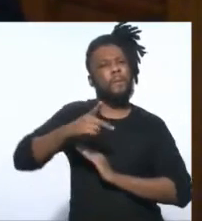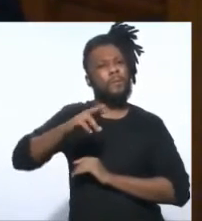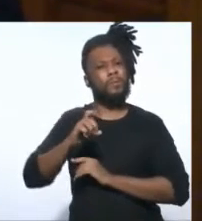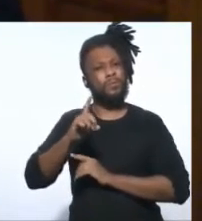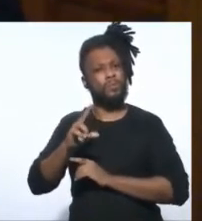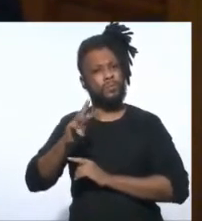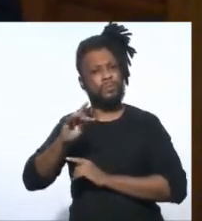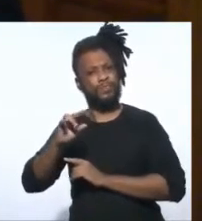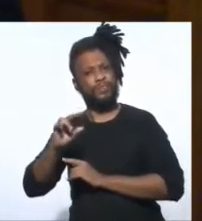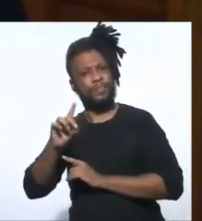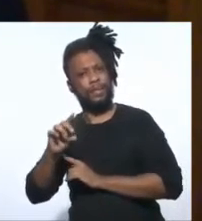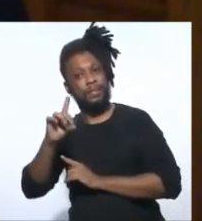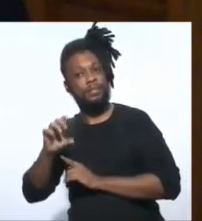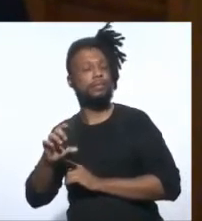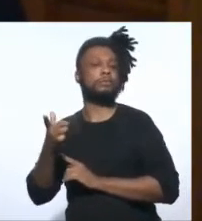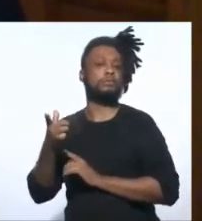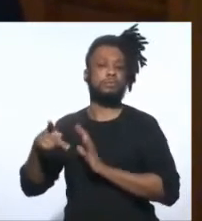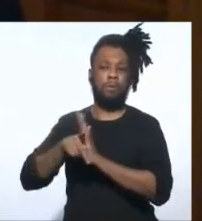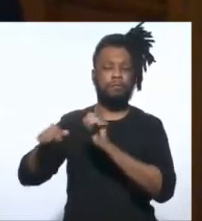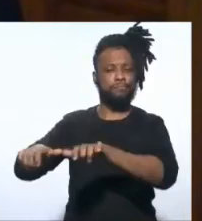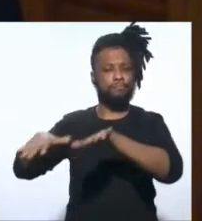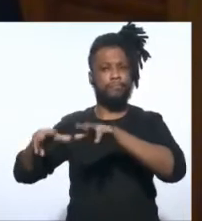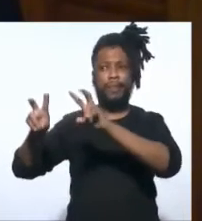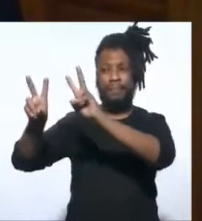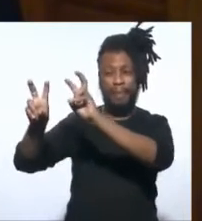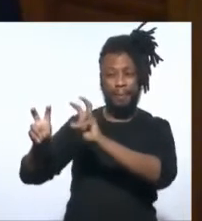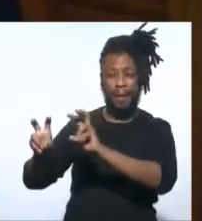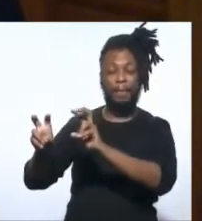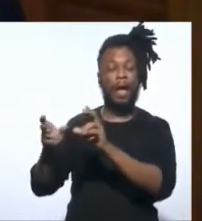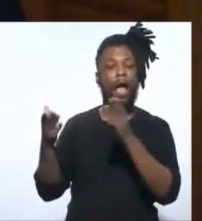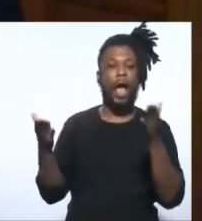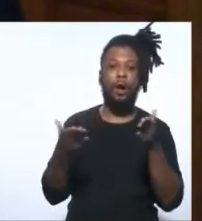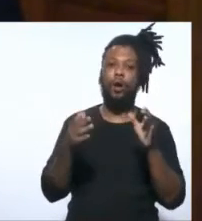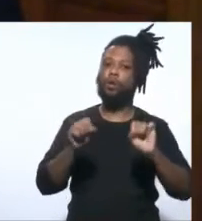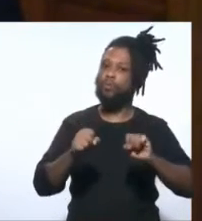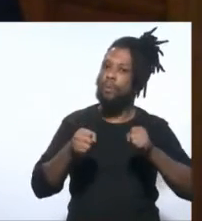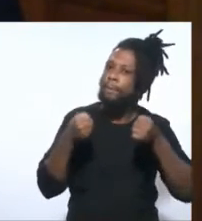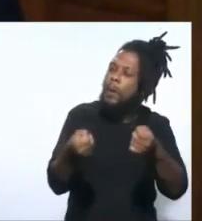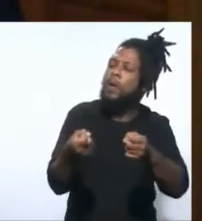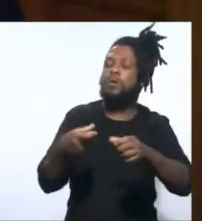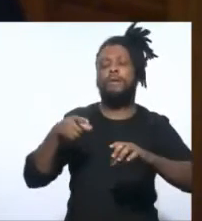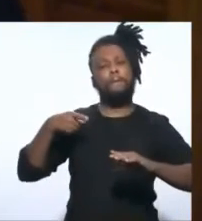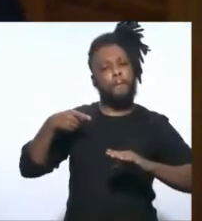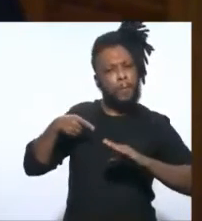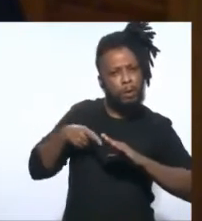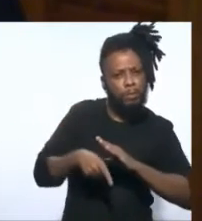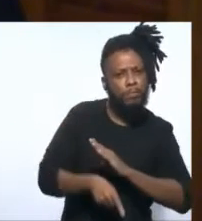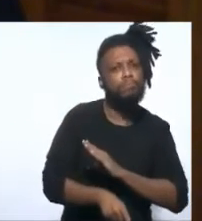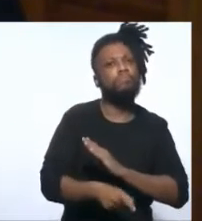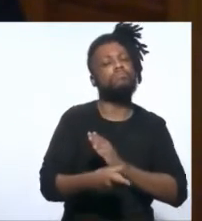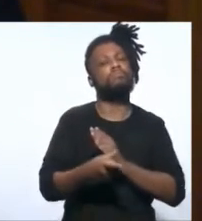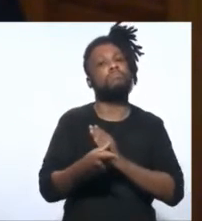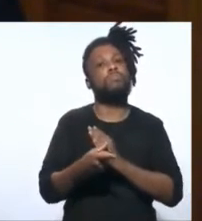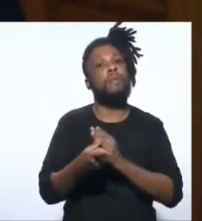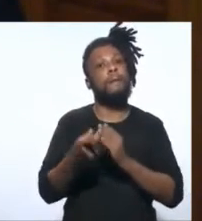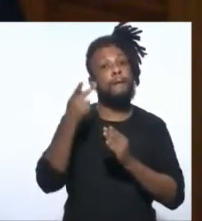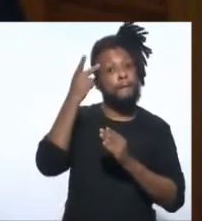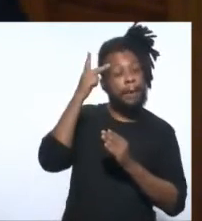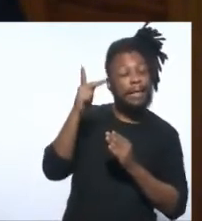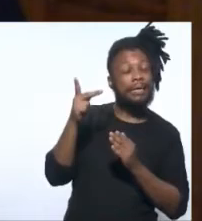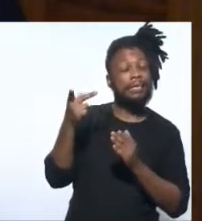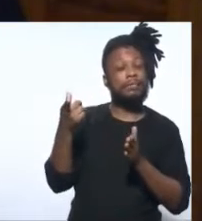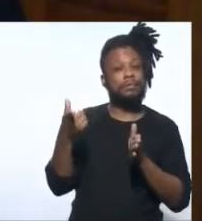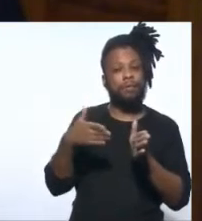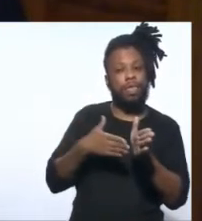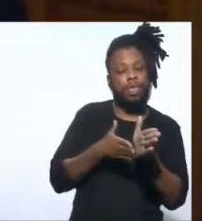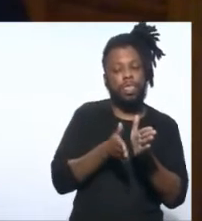uma produtividade temática. Agora, num empenho profundo, para que a gente não saia do regime